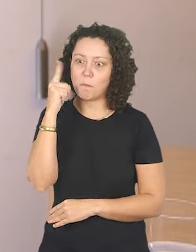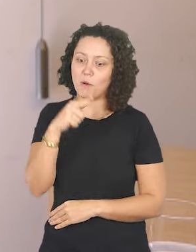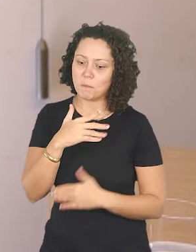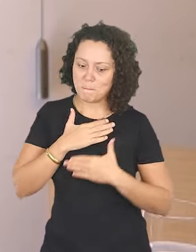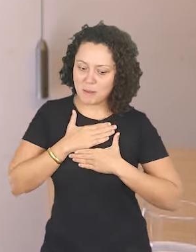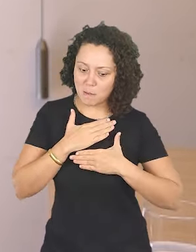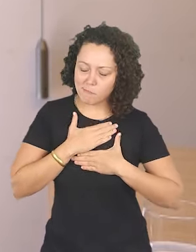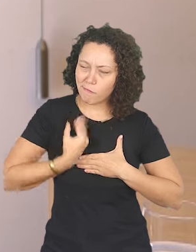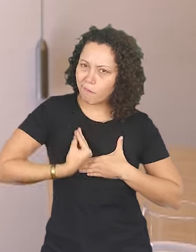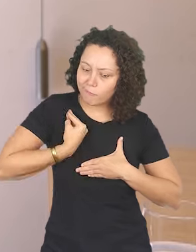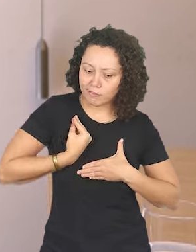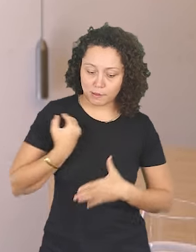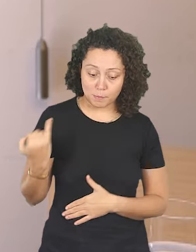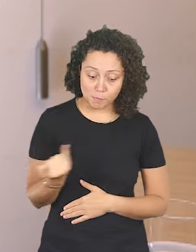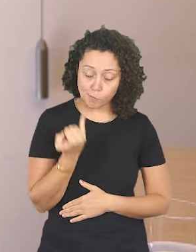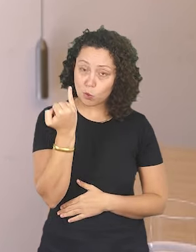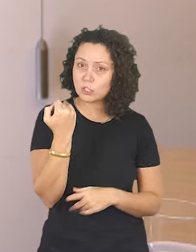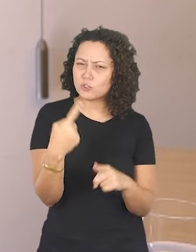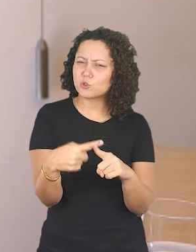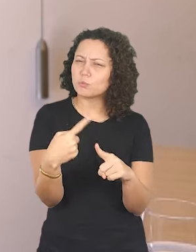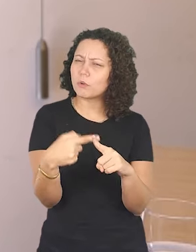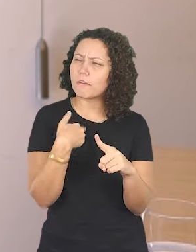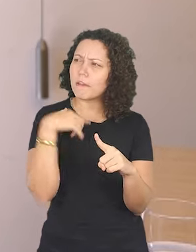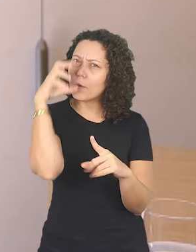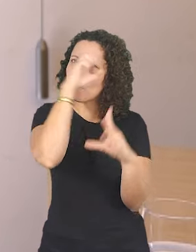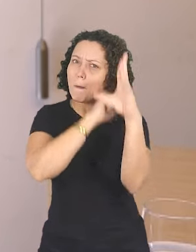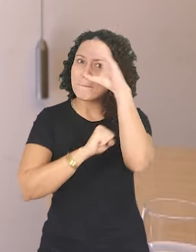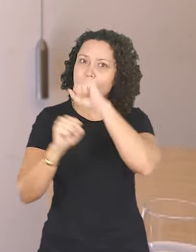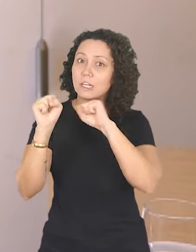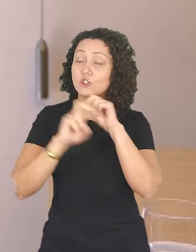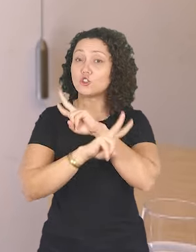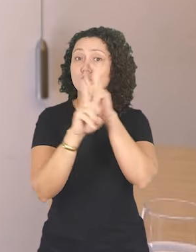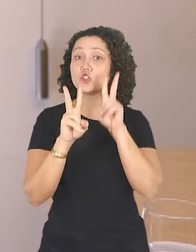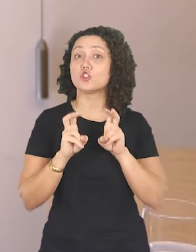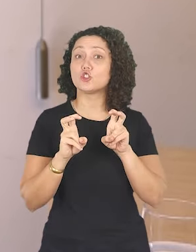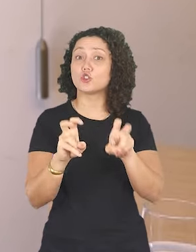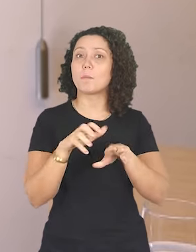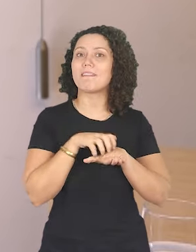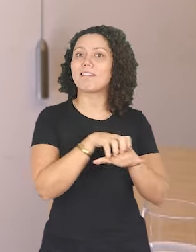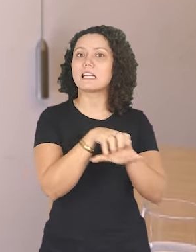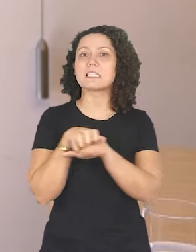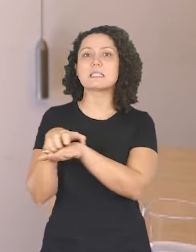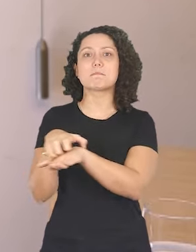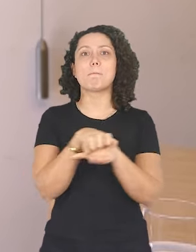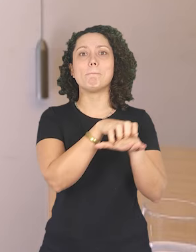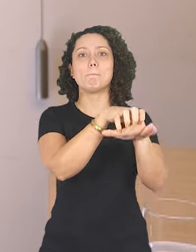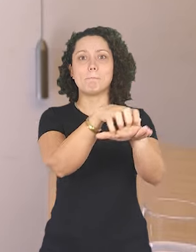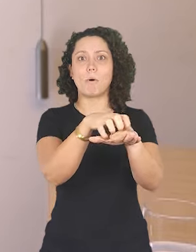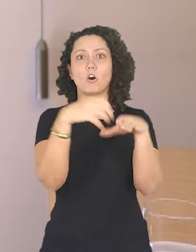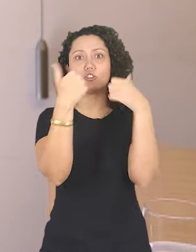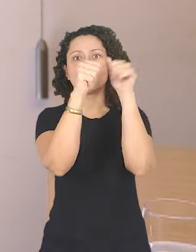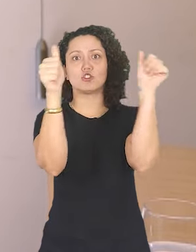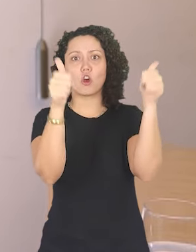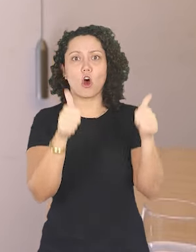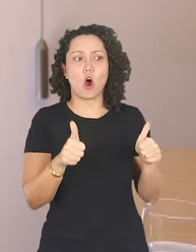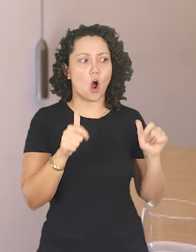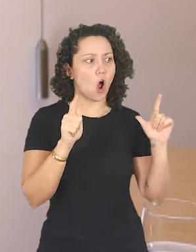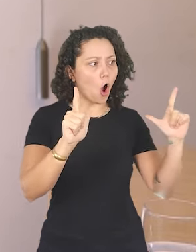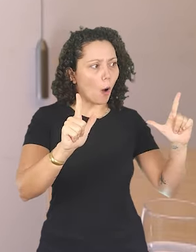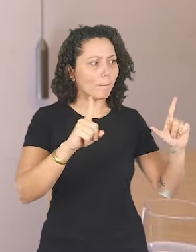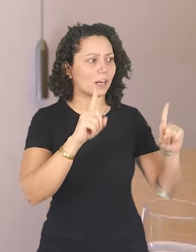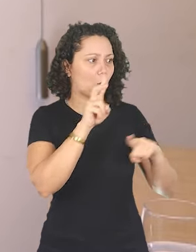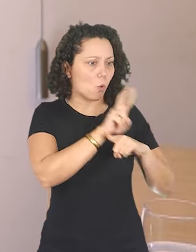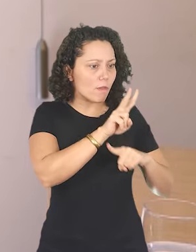que foi bem importante para mim também, porque foi uma situação em que eu aprendi muito sobre logística, sobre transporte de obras e o cuidado, o